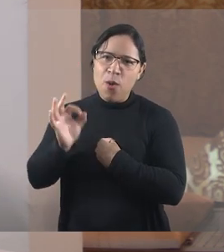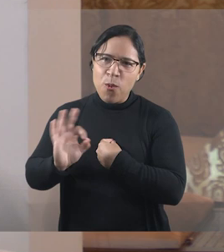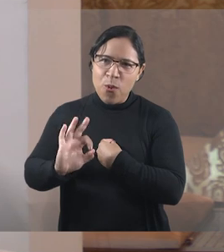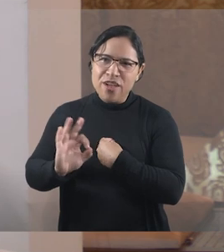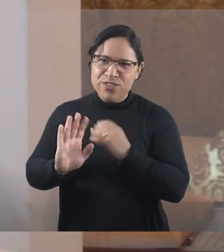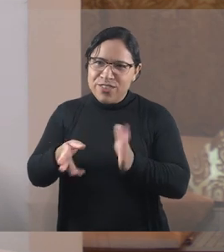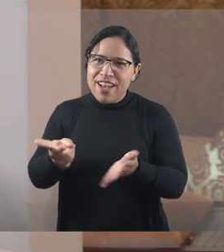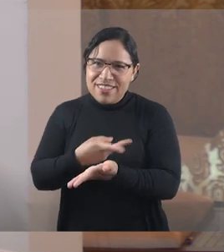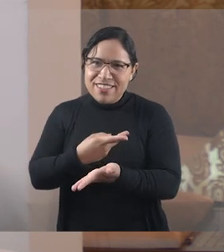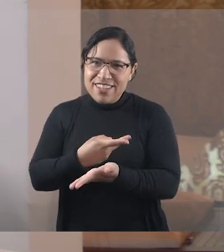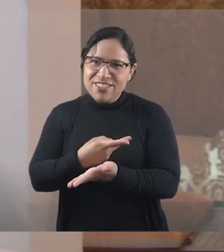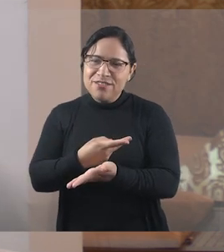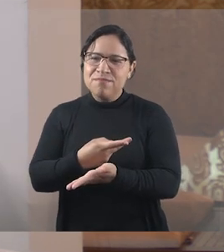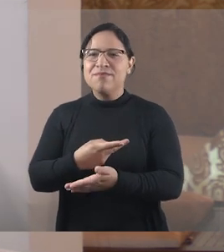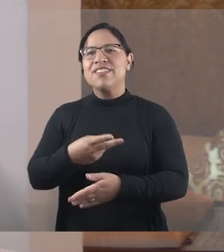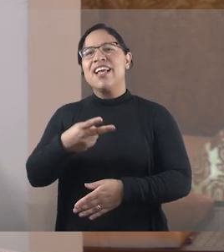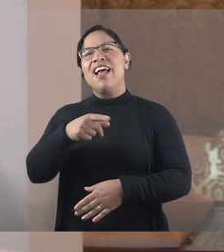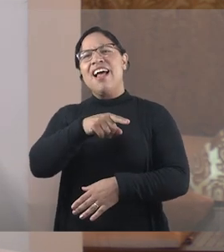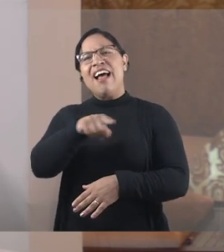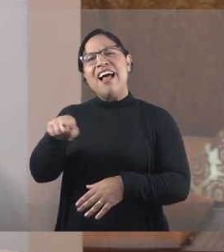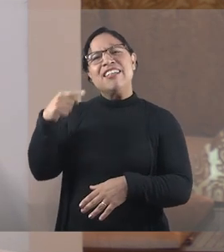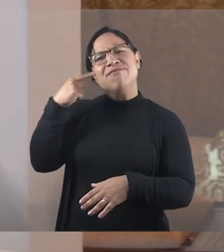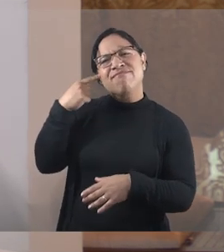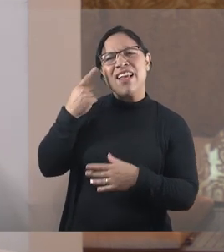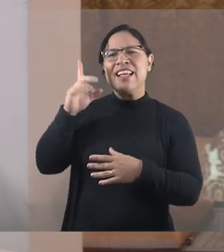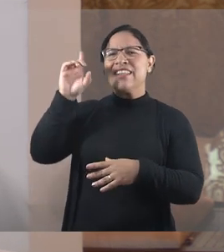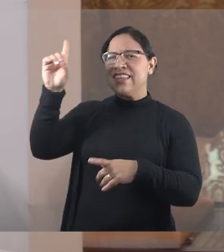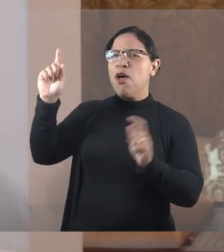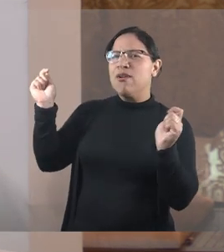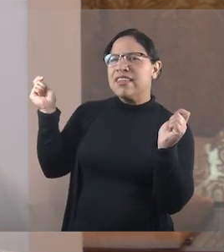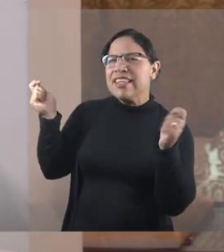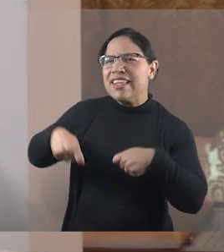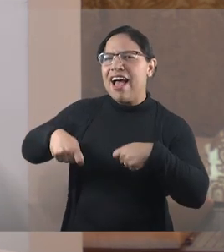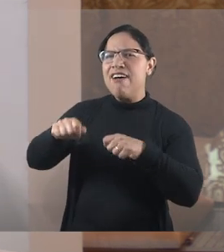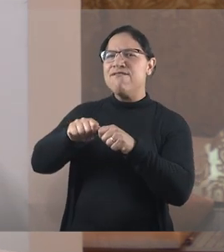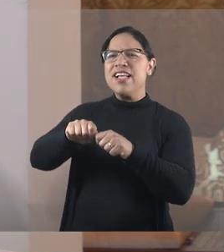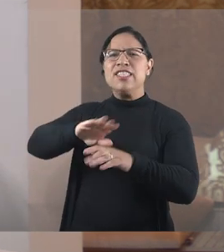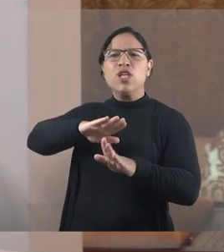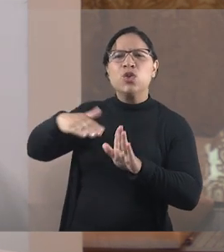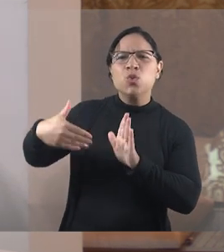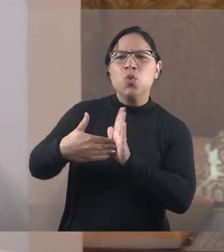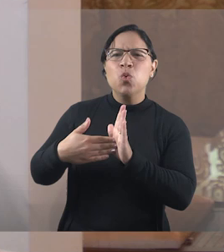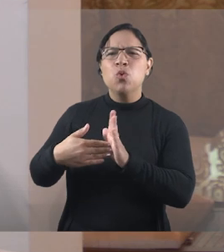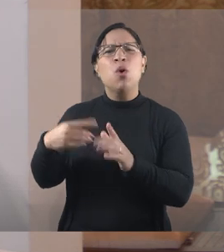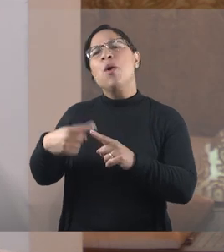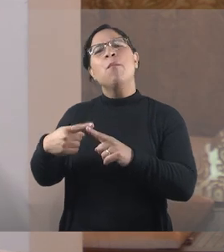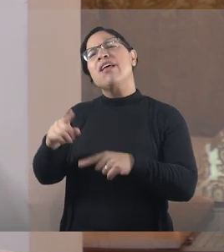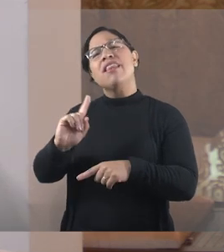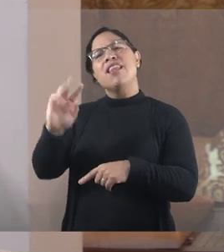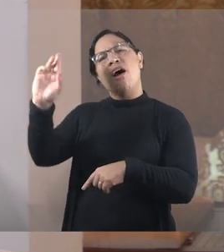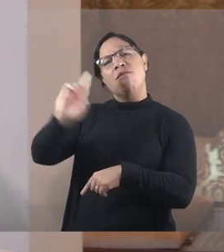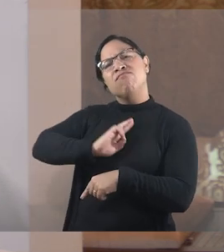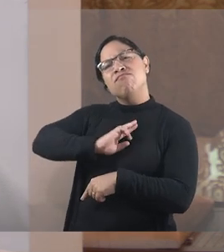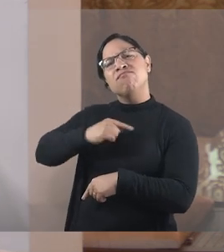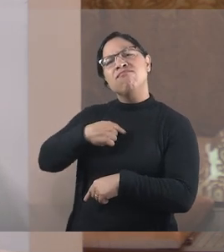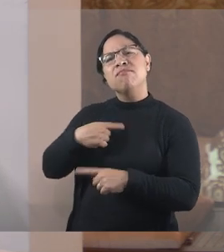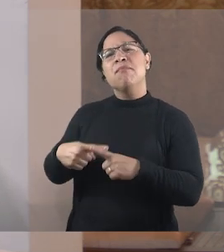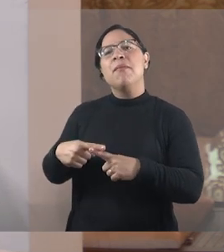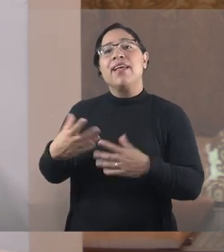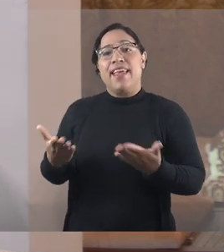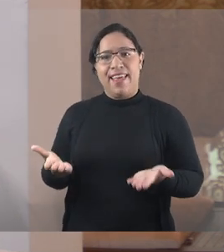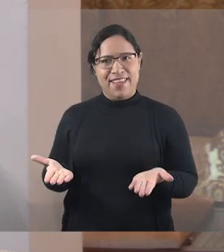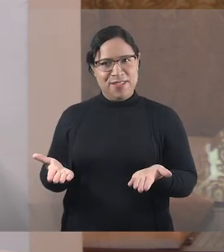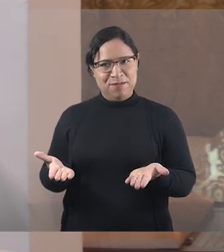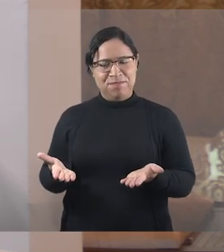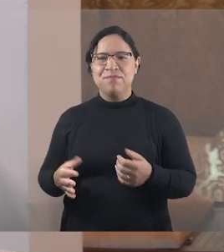pensando, poxa, mas Deus pode fazer qualquer coisa. Por que Ele não respondeu à minha oração assim como eu queria? Uma das coisas que Tiago nos diz